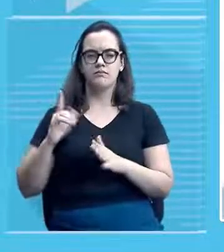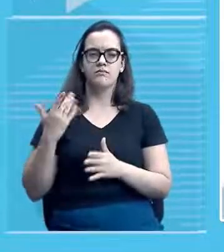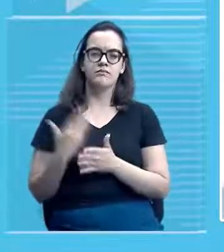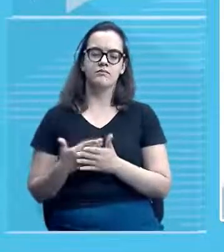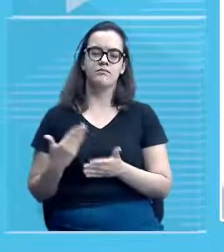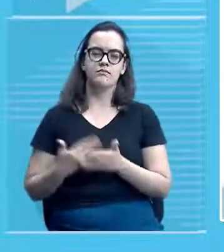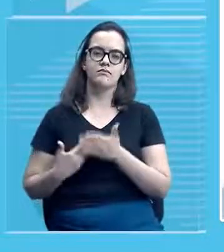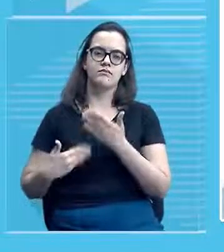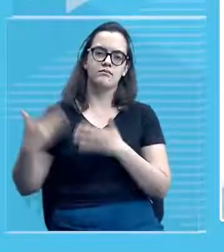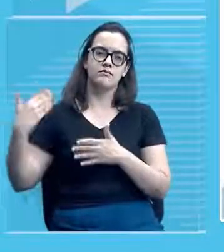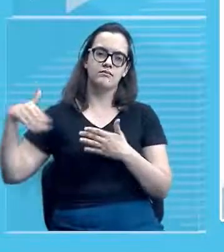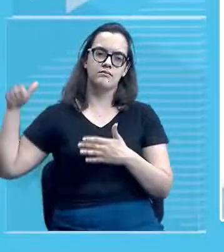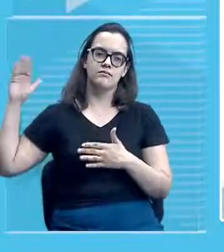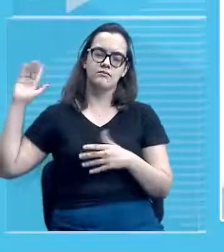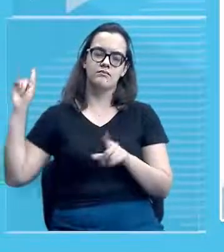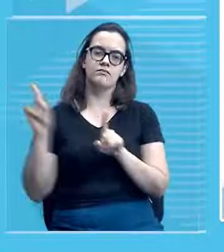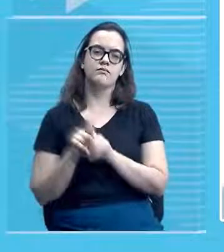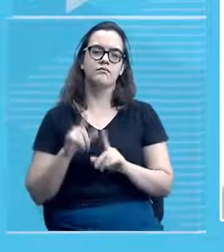pinturas rupestres